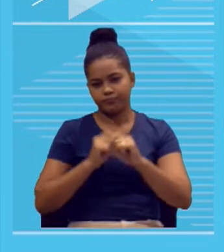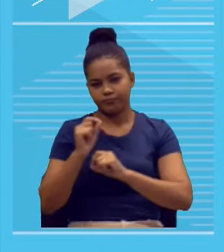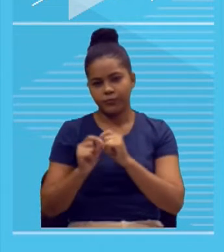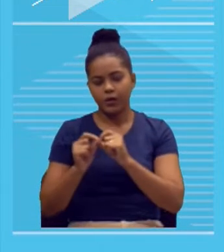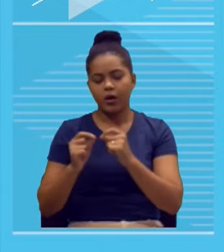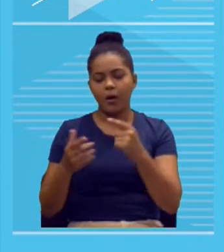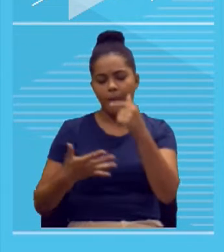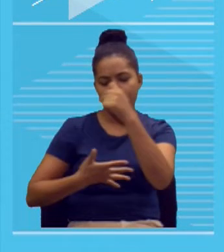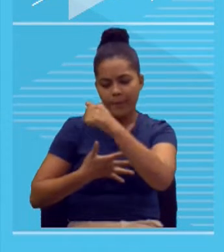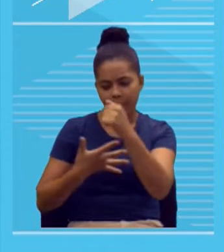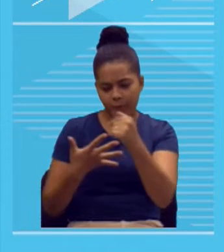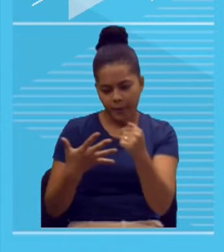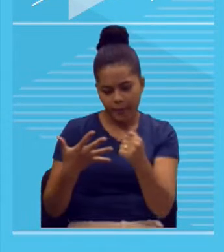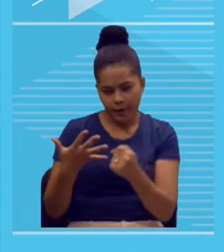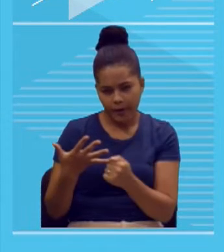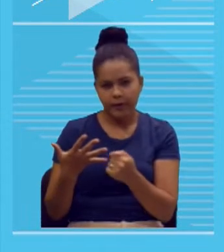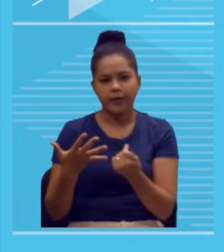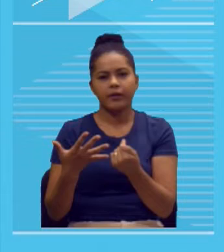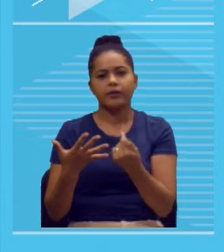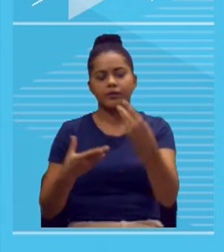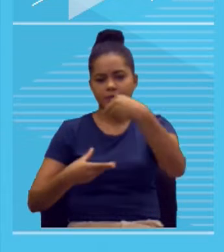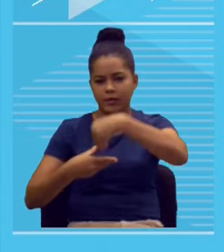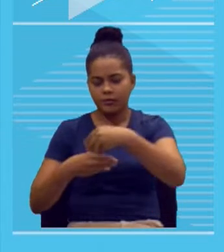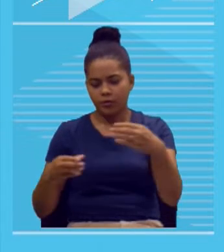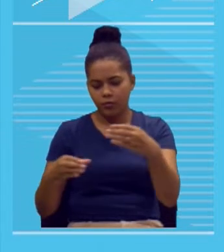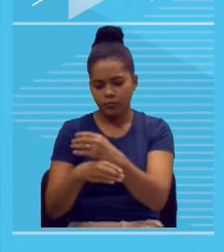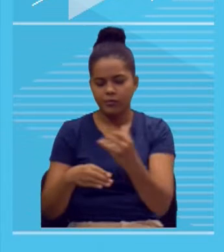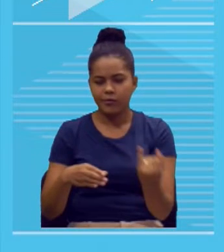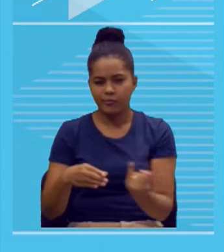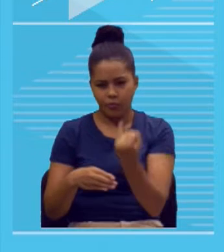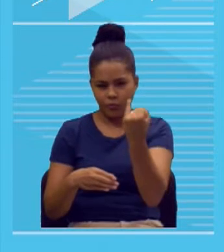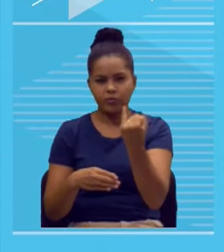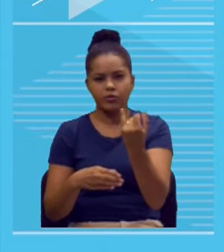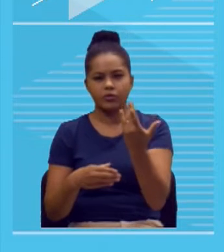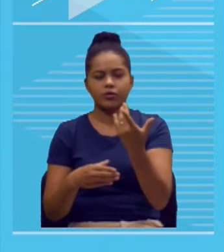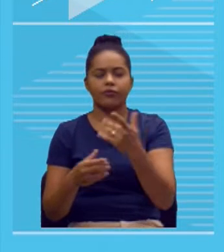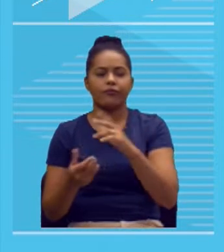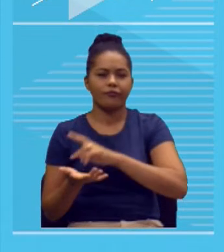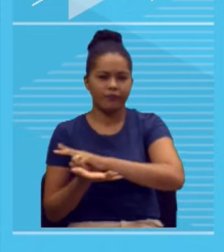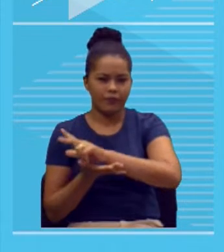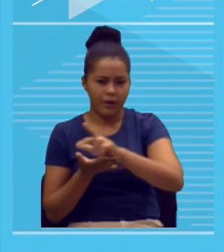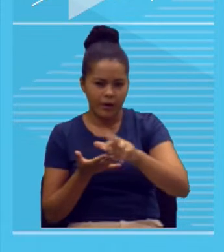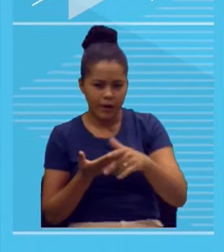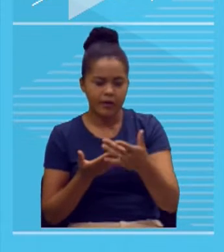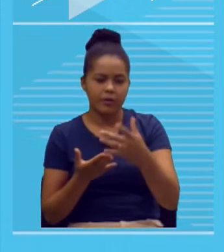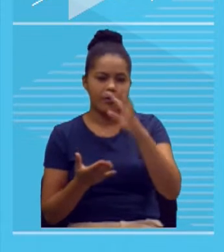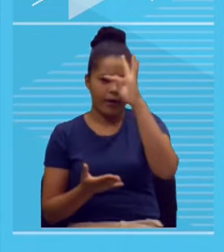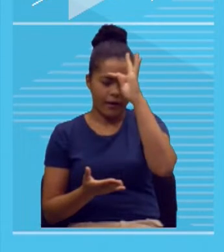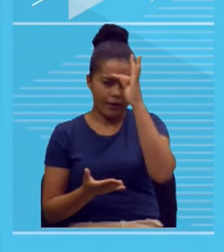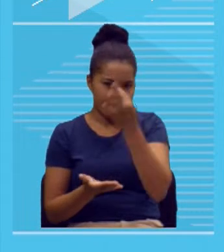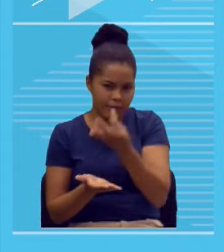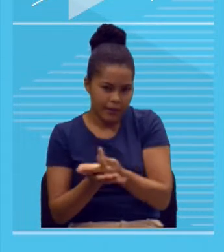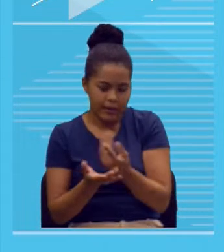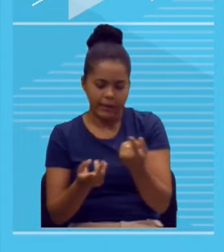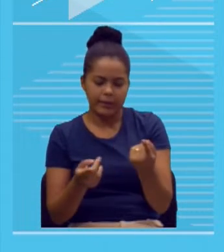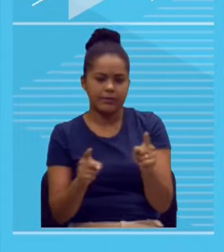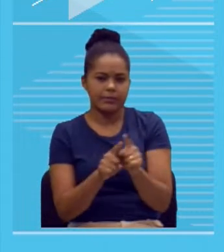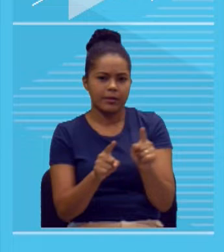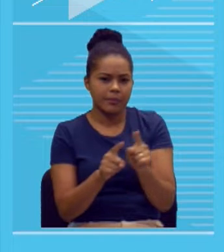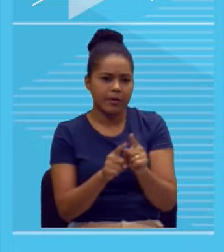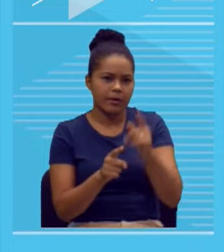que são importantes dentro da conclusão, como a retomada da tese, reafirmação da ideia central,